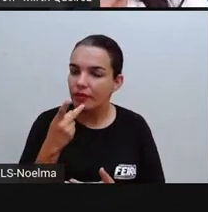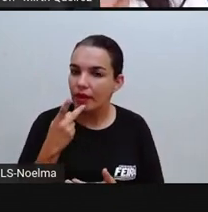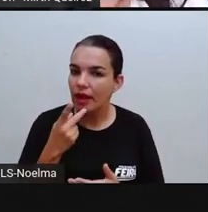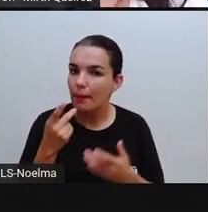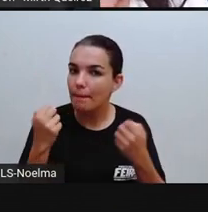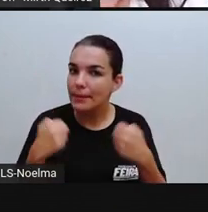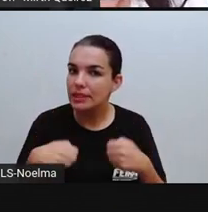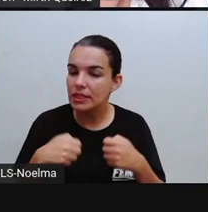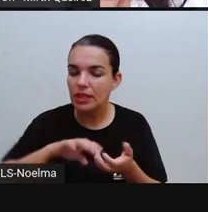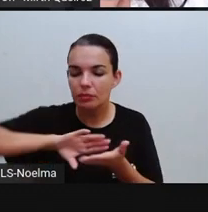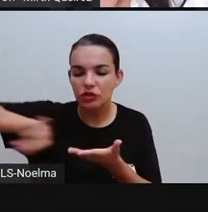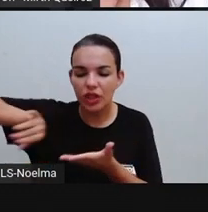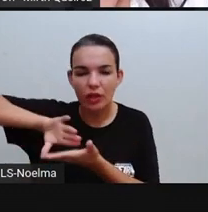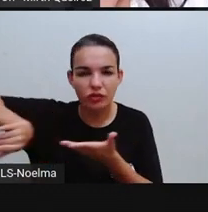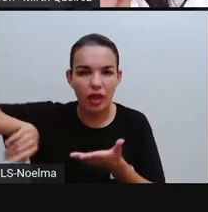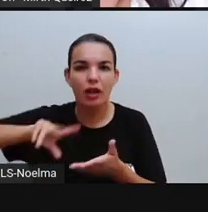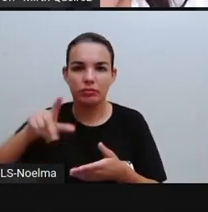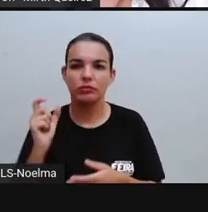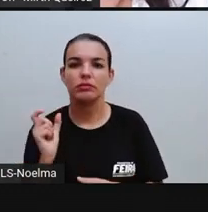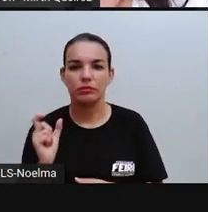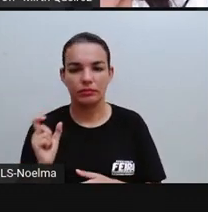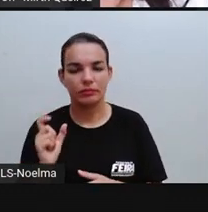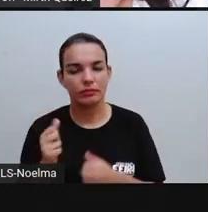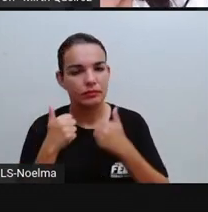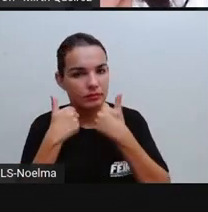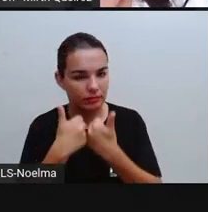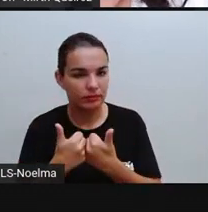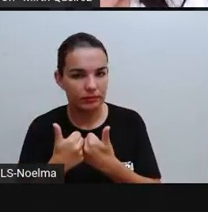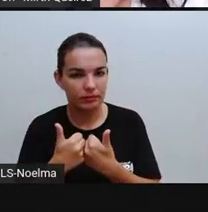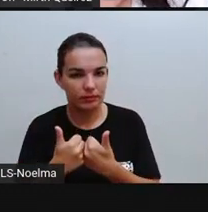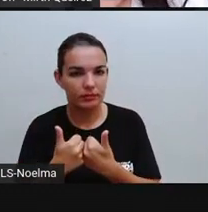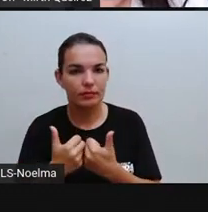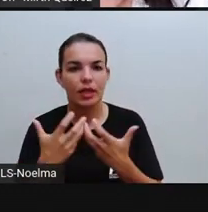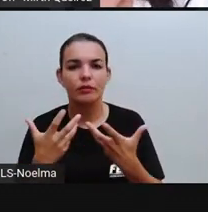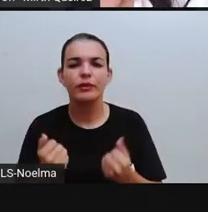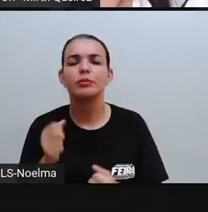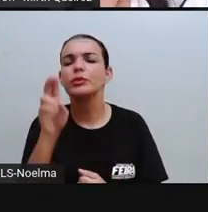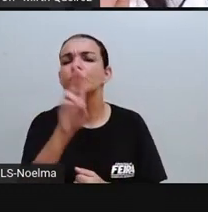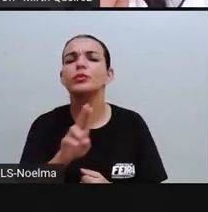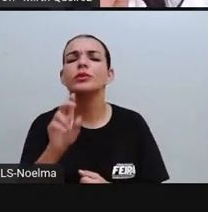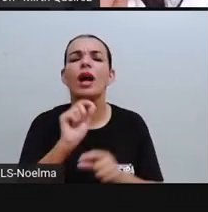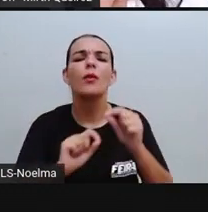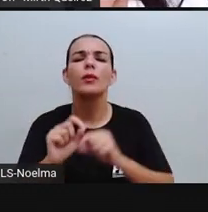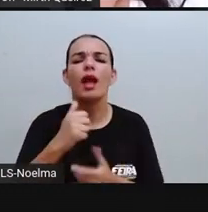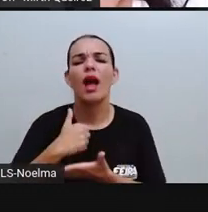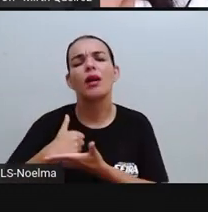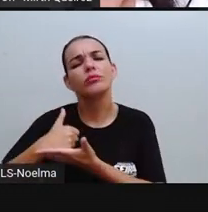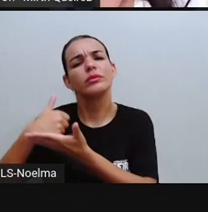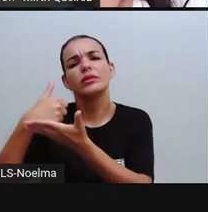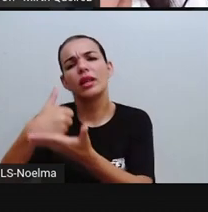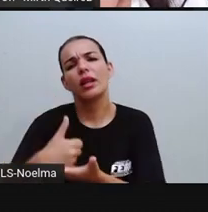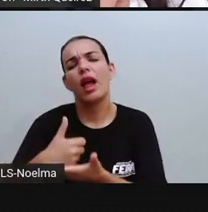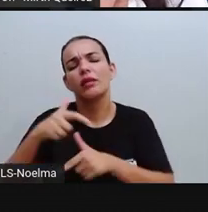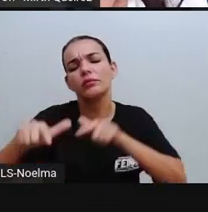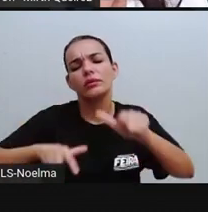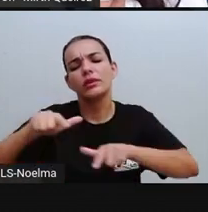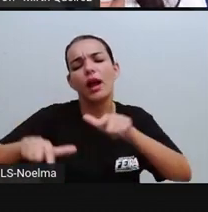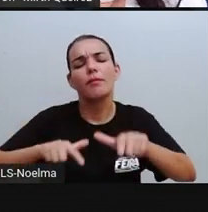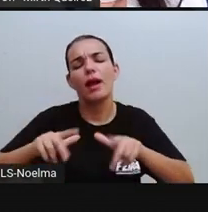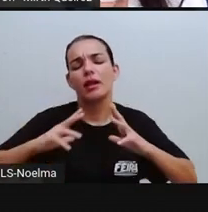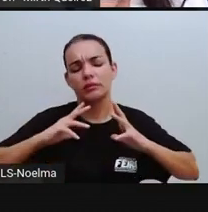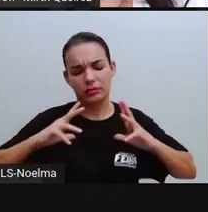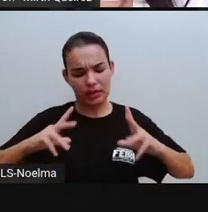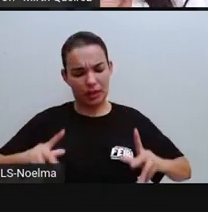Então, vamos tentar retirar essa expressão do nosso vocabulário, vamos utilizar auxiliar de serviços gerais,